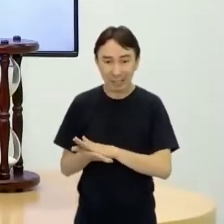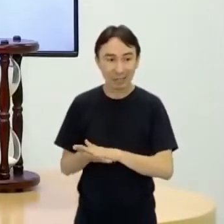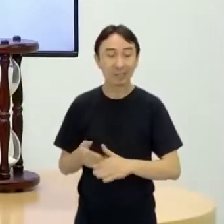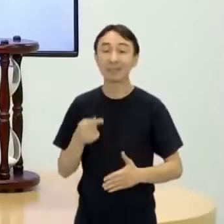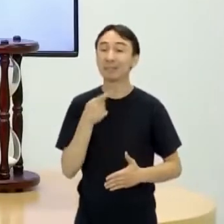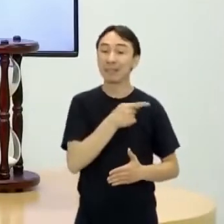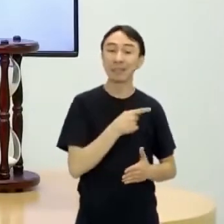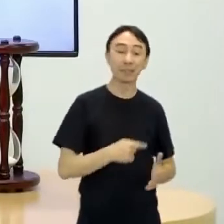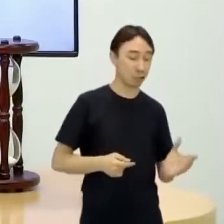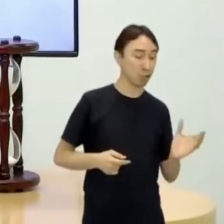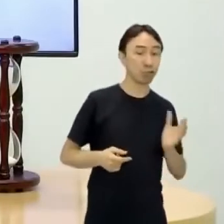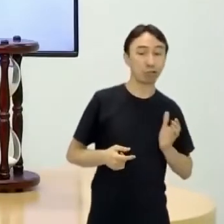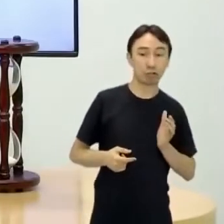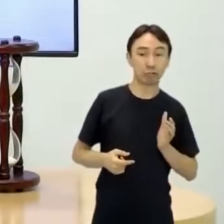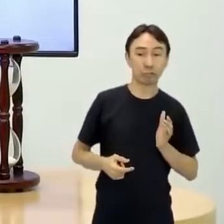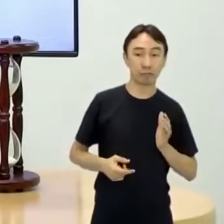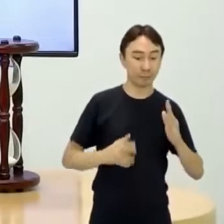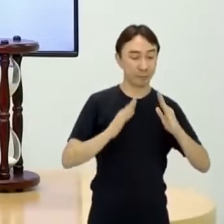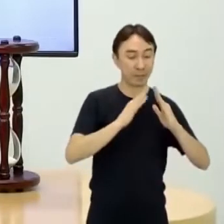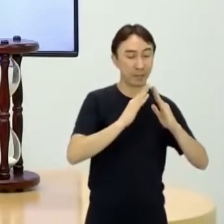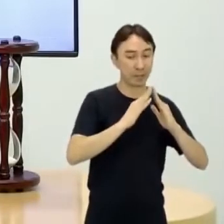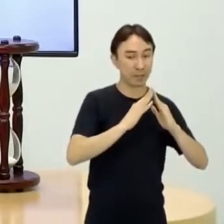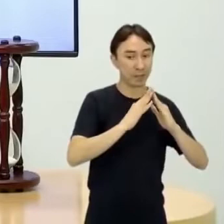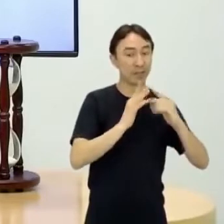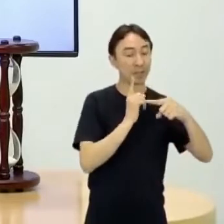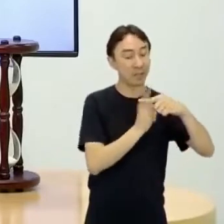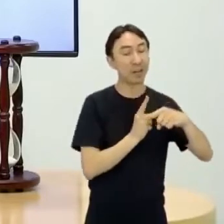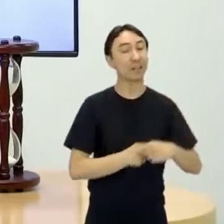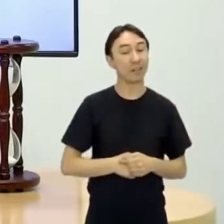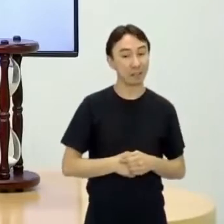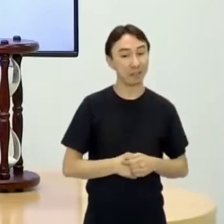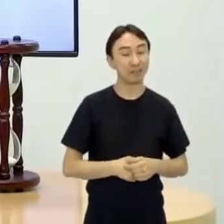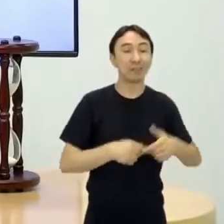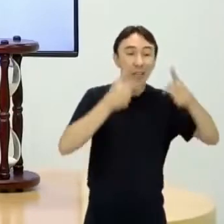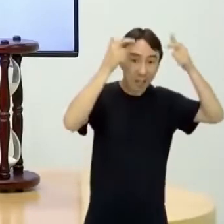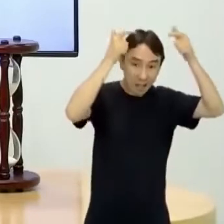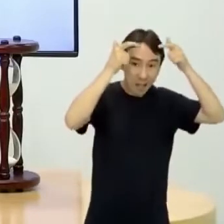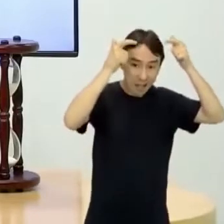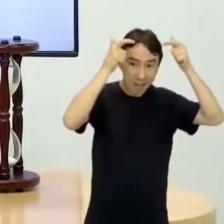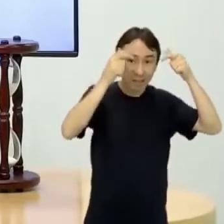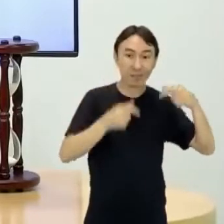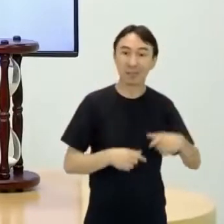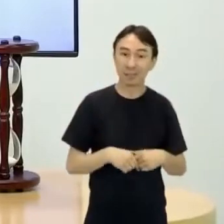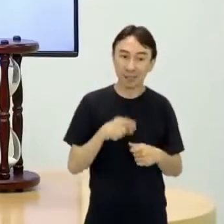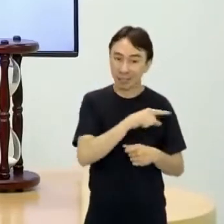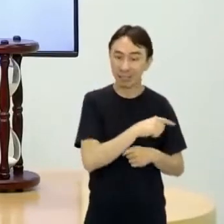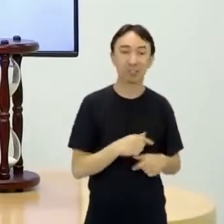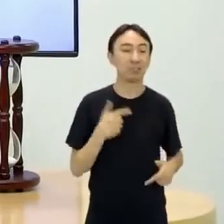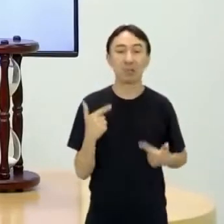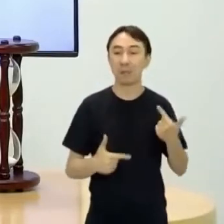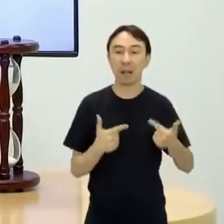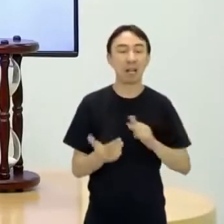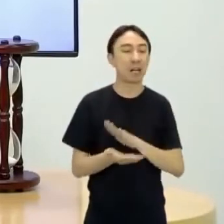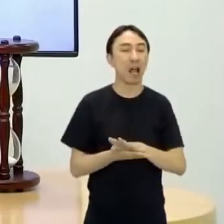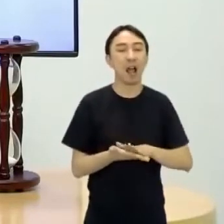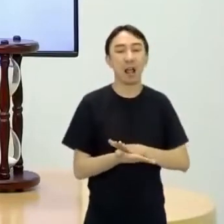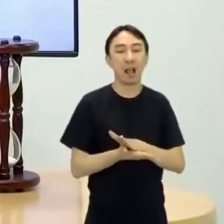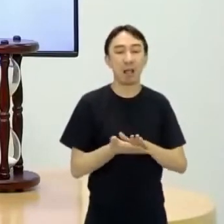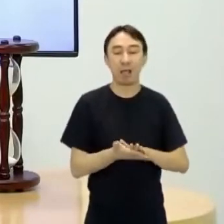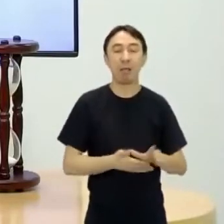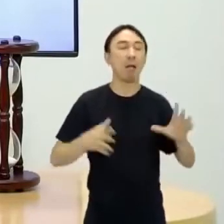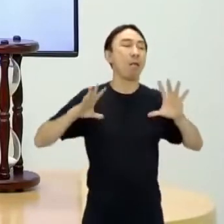rei? Porque sexto ano, o rei, a igreja e os nobres, eles não trabalham. Tá bem?